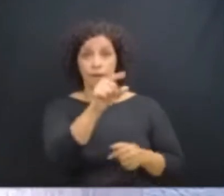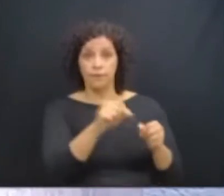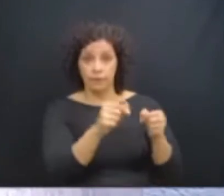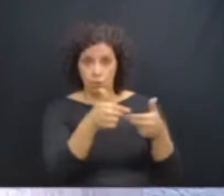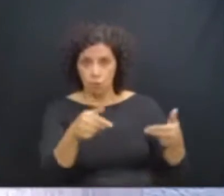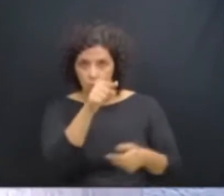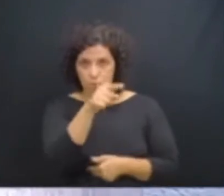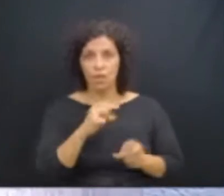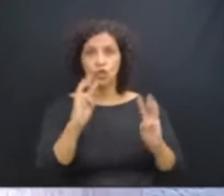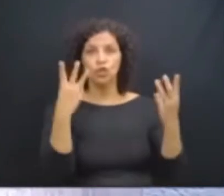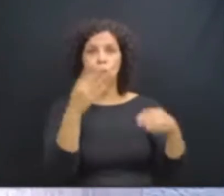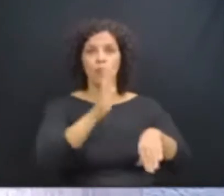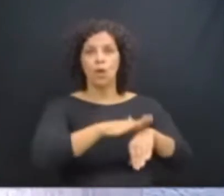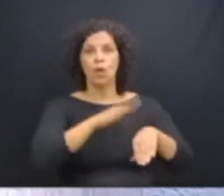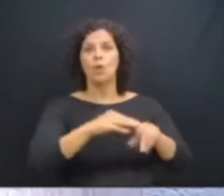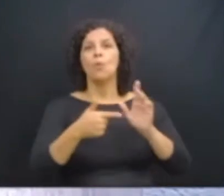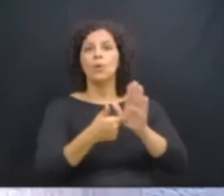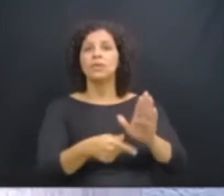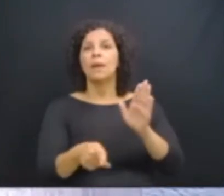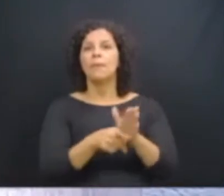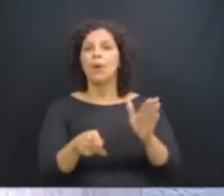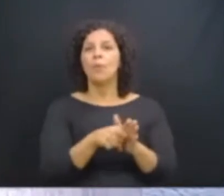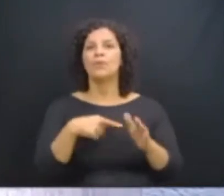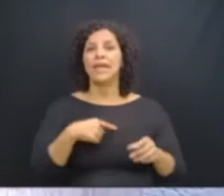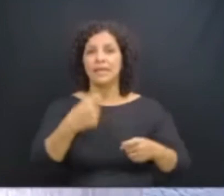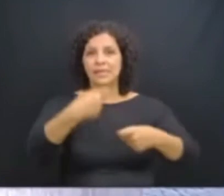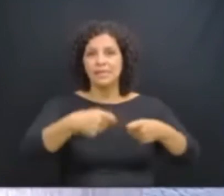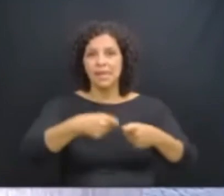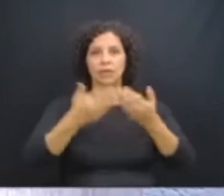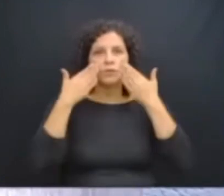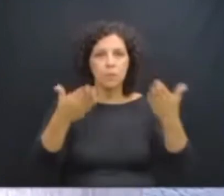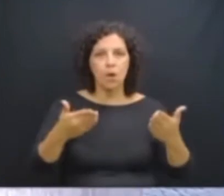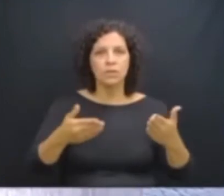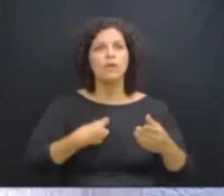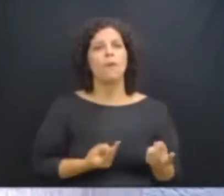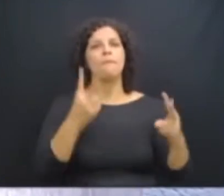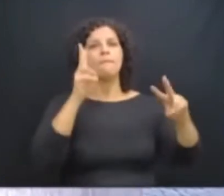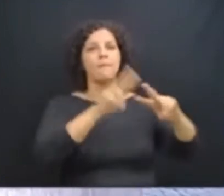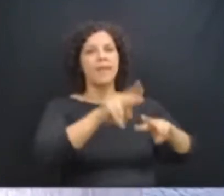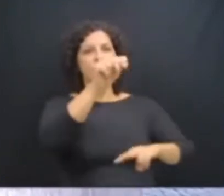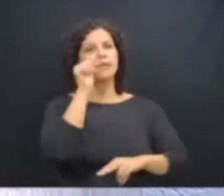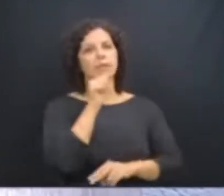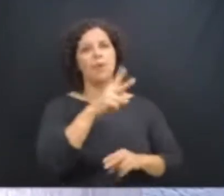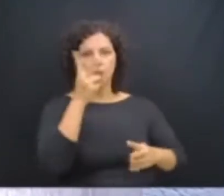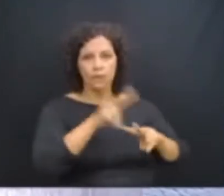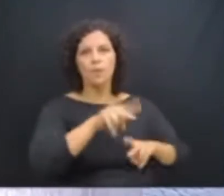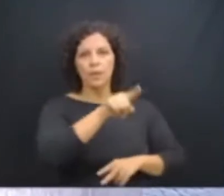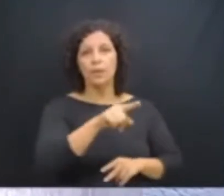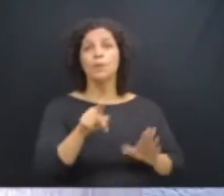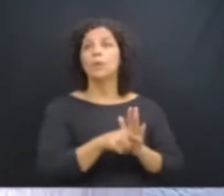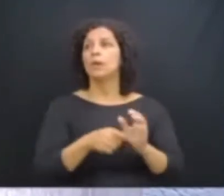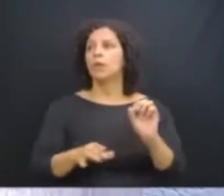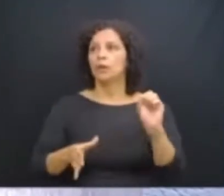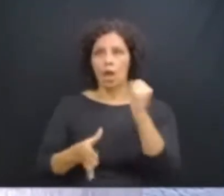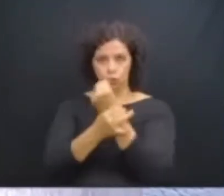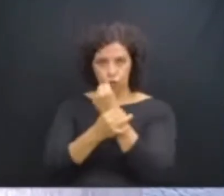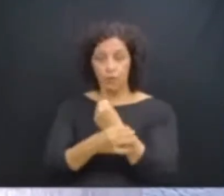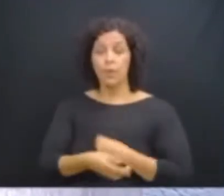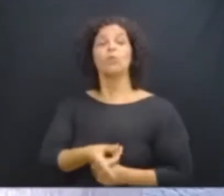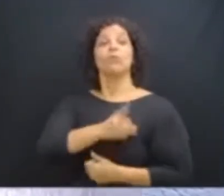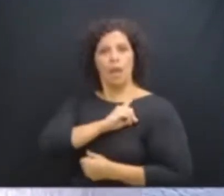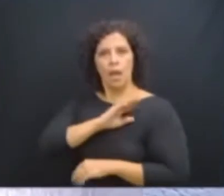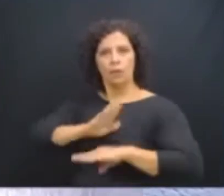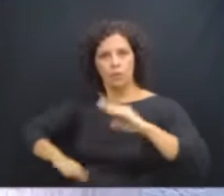houver apresentação pornográfica no show, eu vou dar voz de prisão a ela. E está aqui a minha algema como delegado